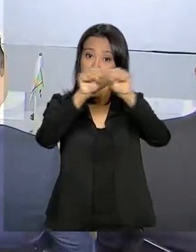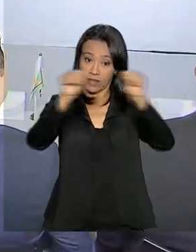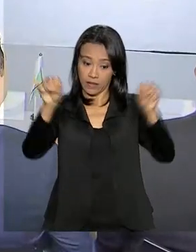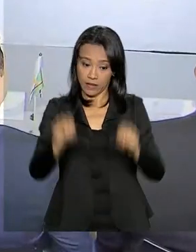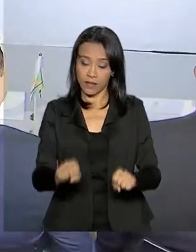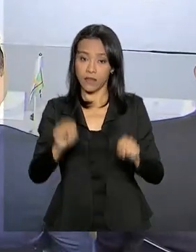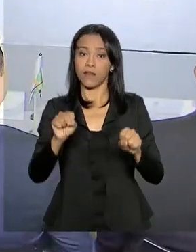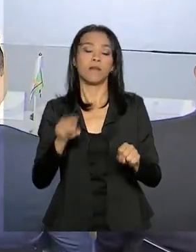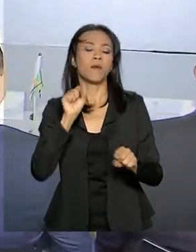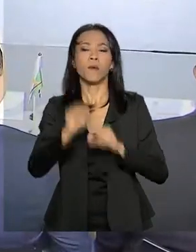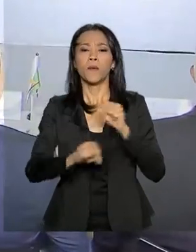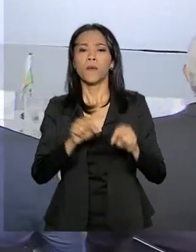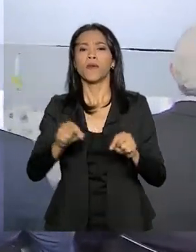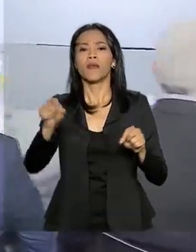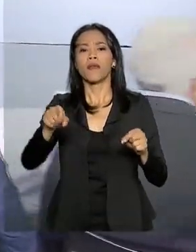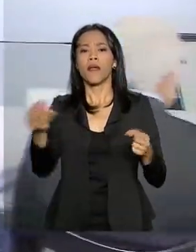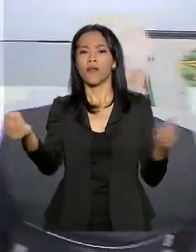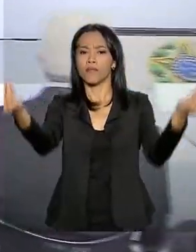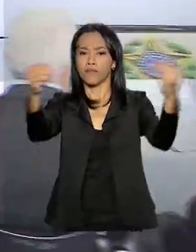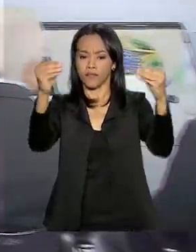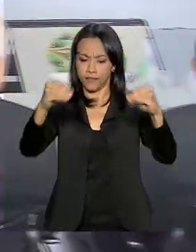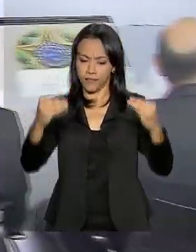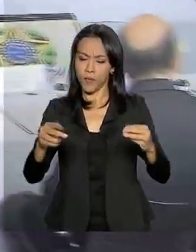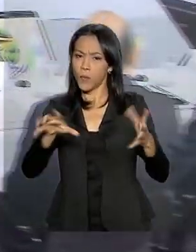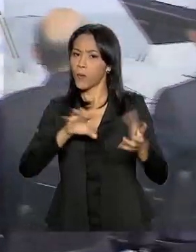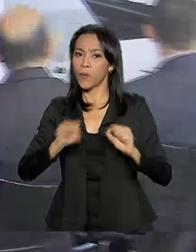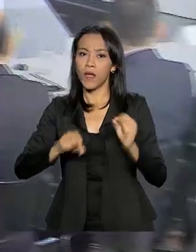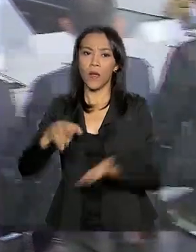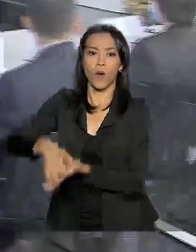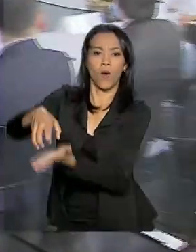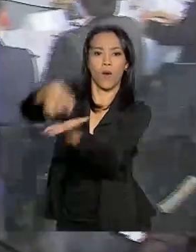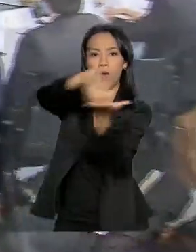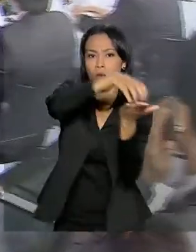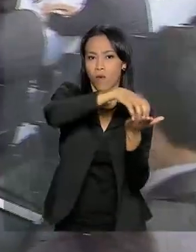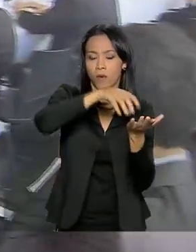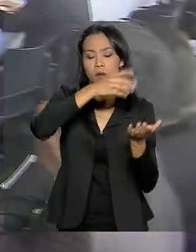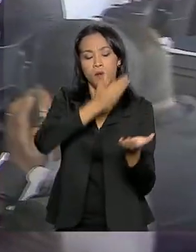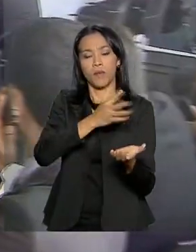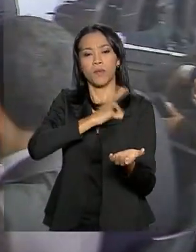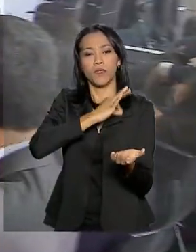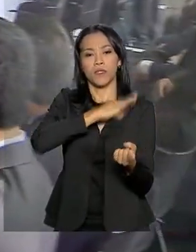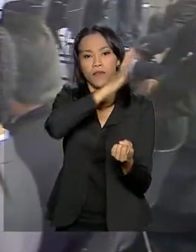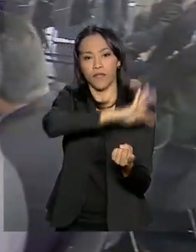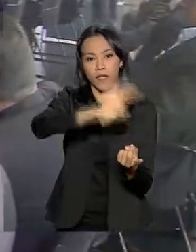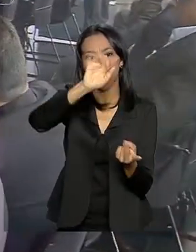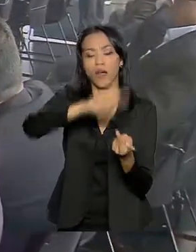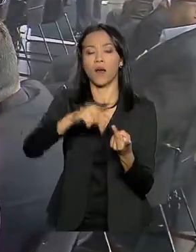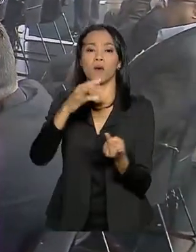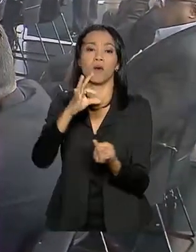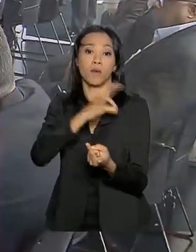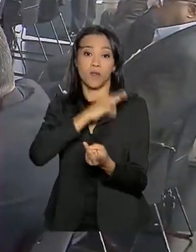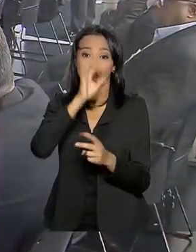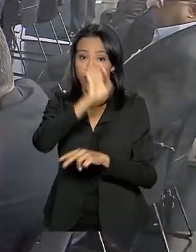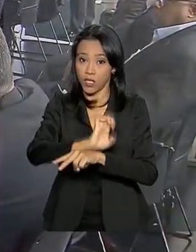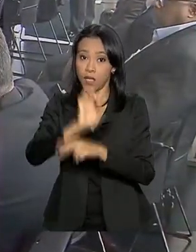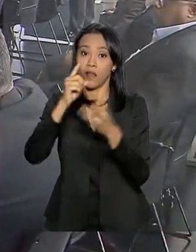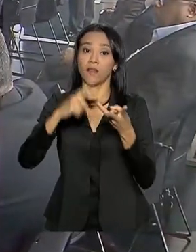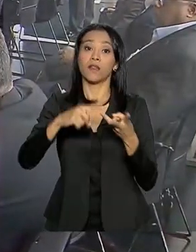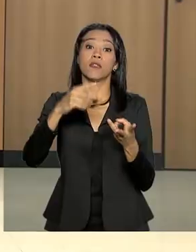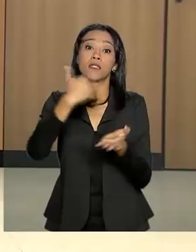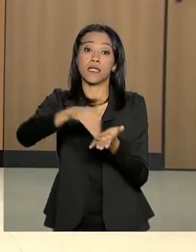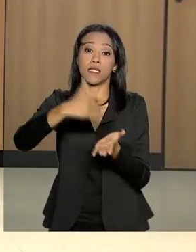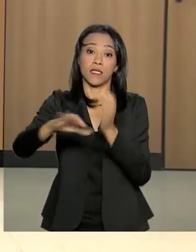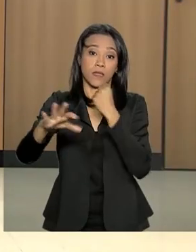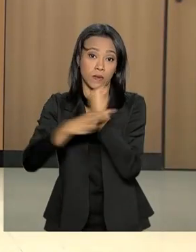integrar órgãos de segurança, como as polícias federal e estaduais, as secretarias de segurança e